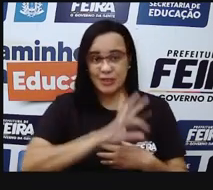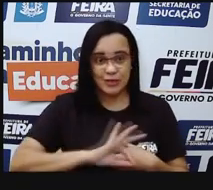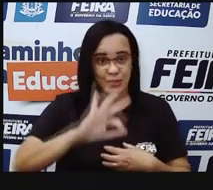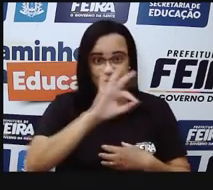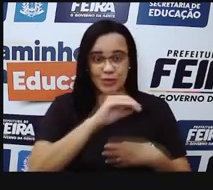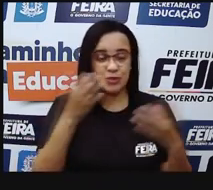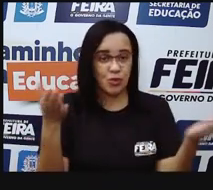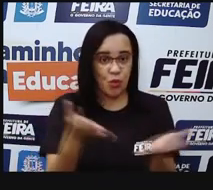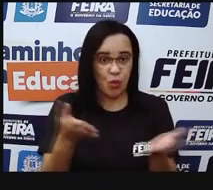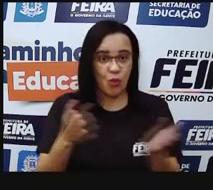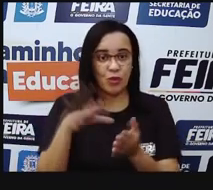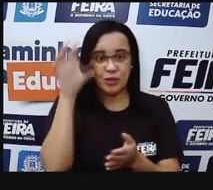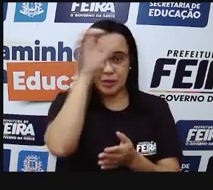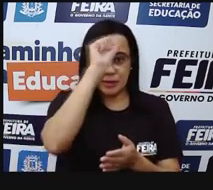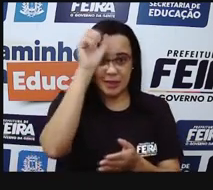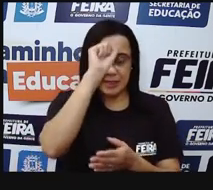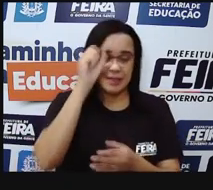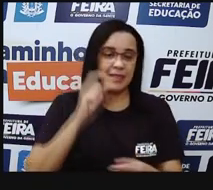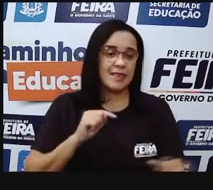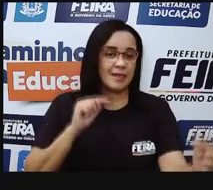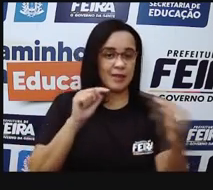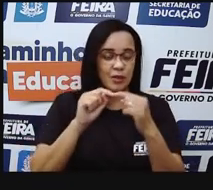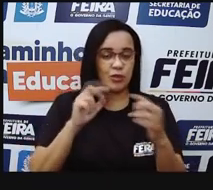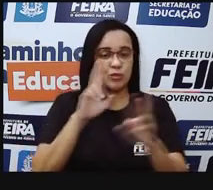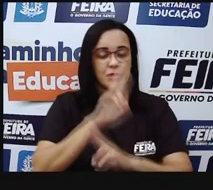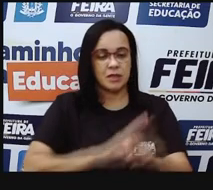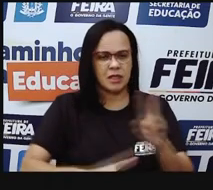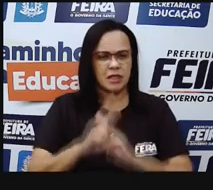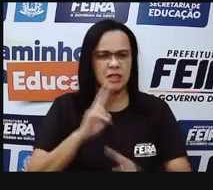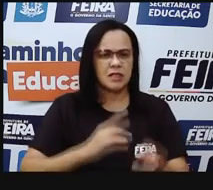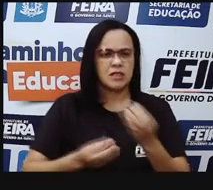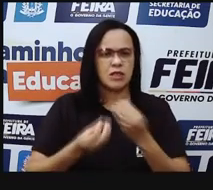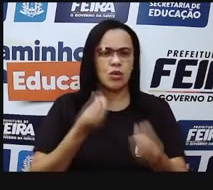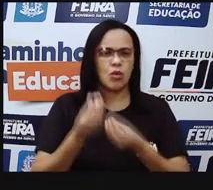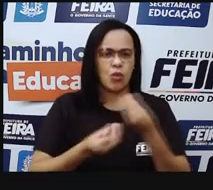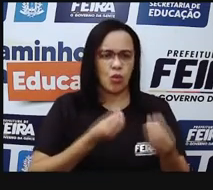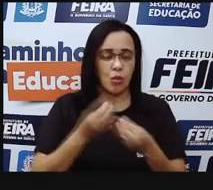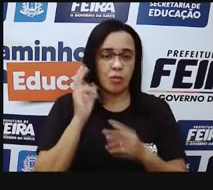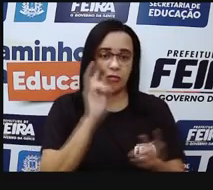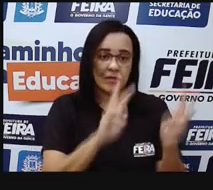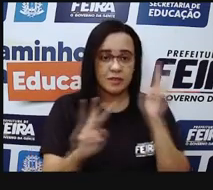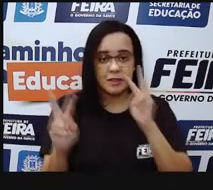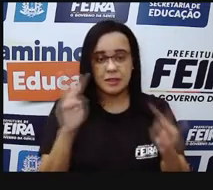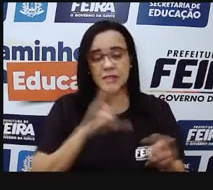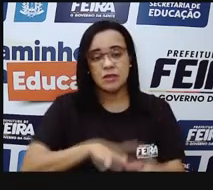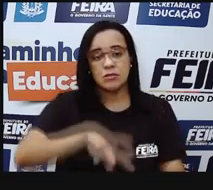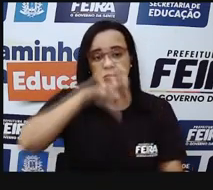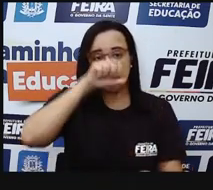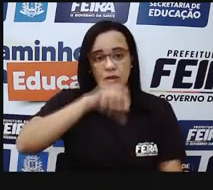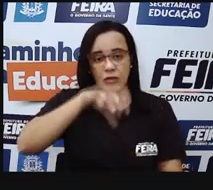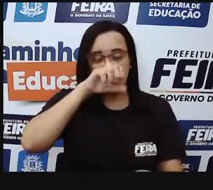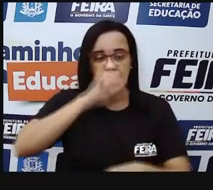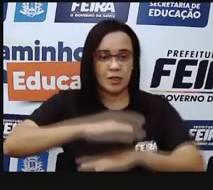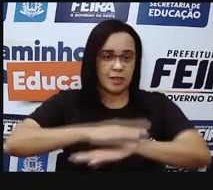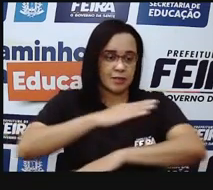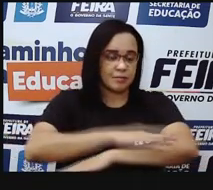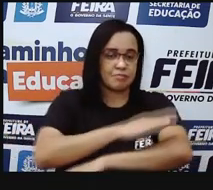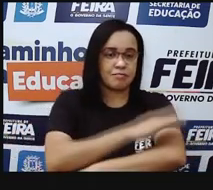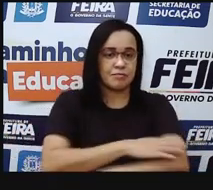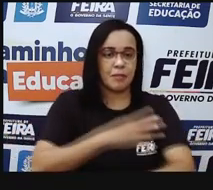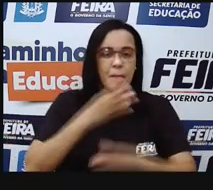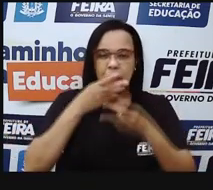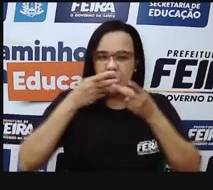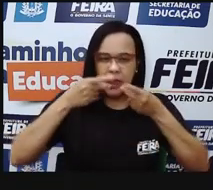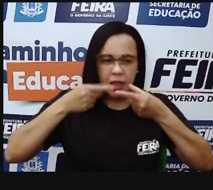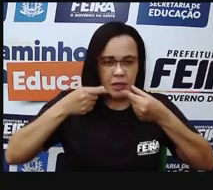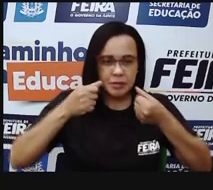relacionando-os aos sentidos, visão, olfato, audição, tato, paladar, na percepção das sensações